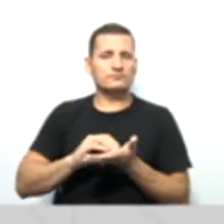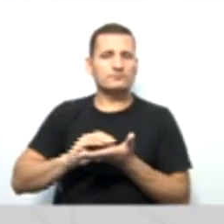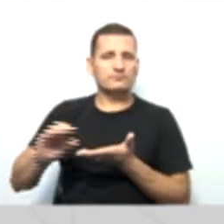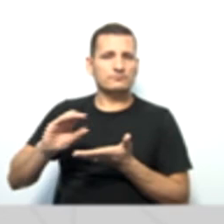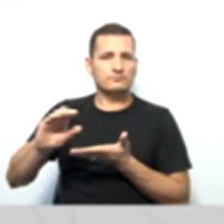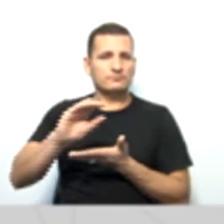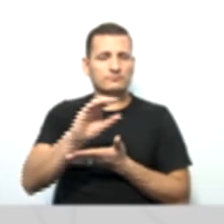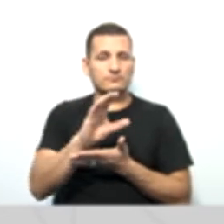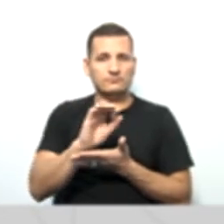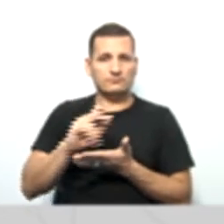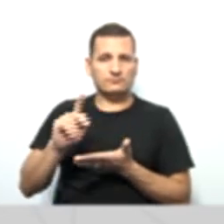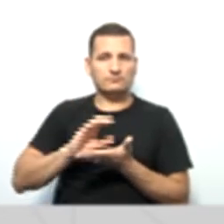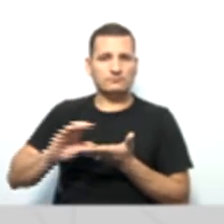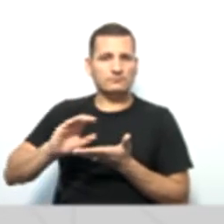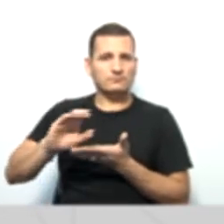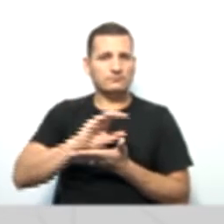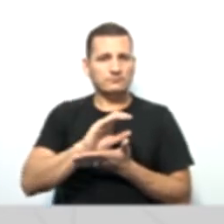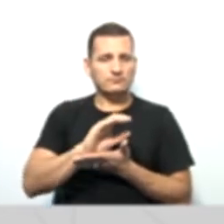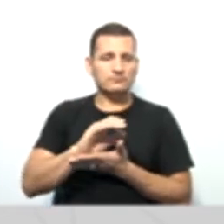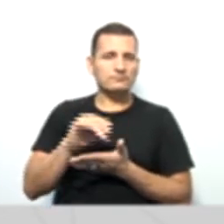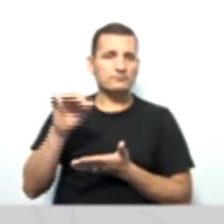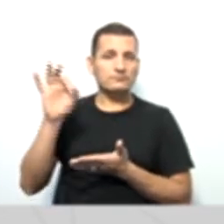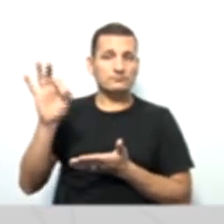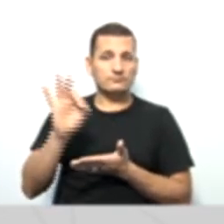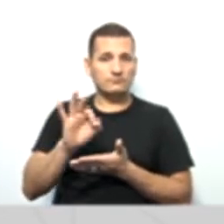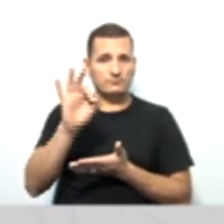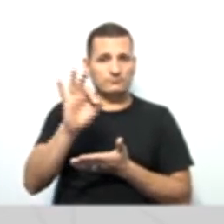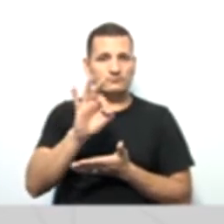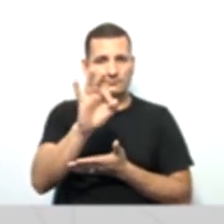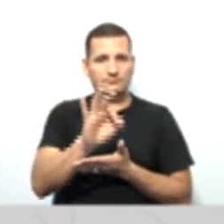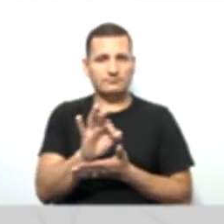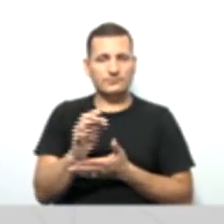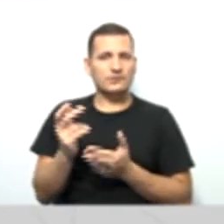os cooperados proporcionalmente às suas